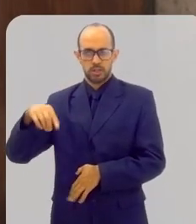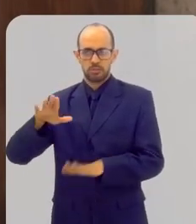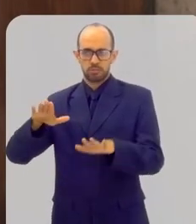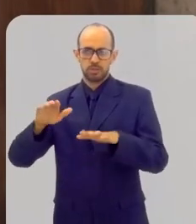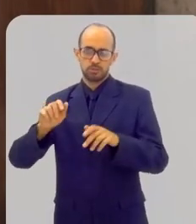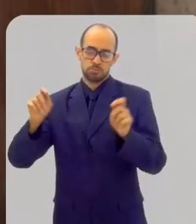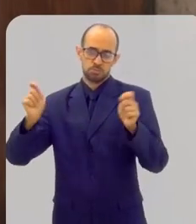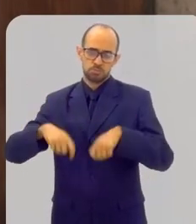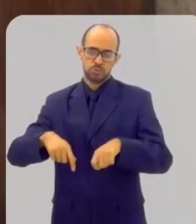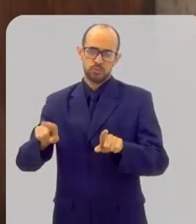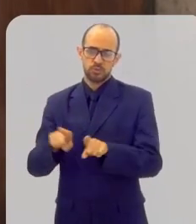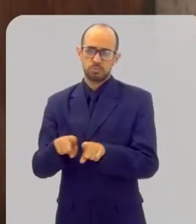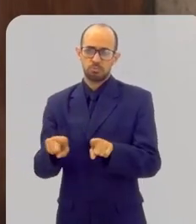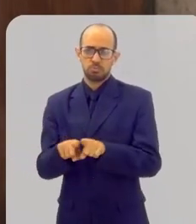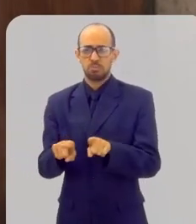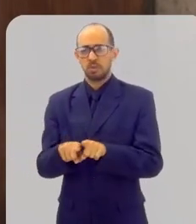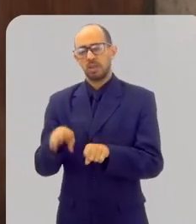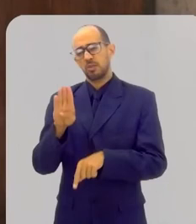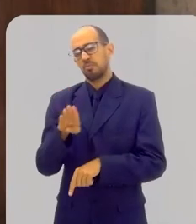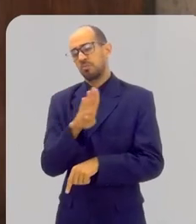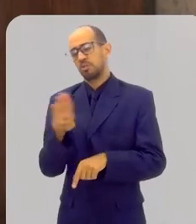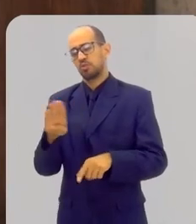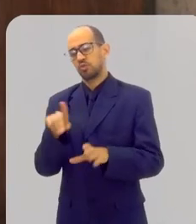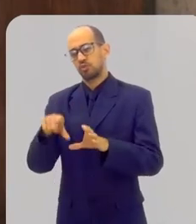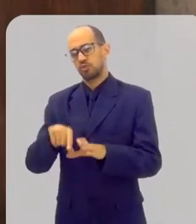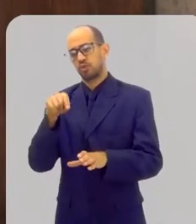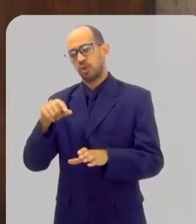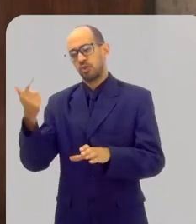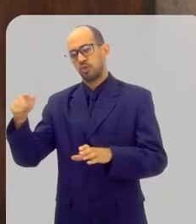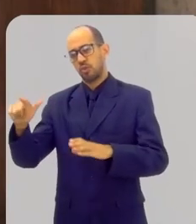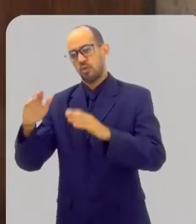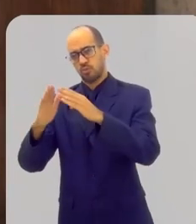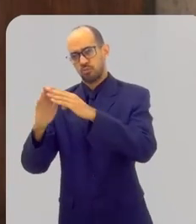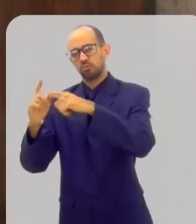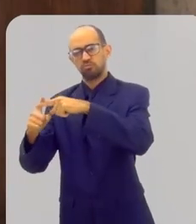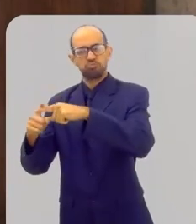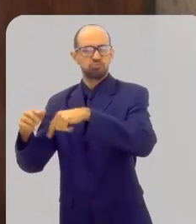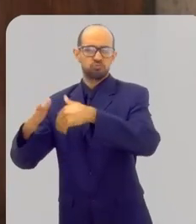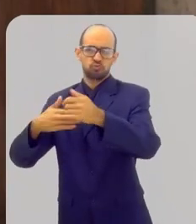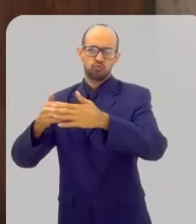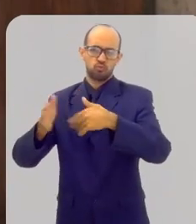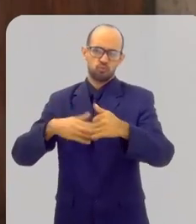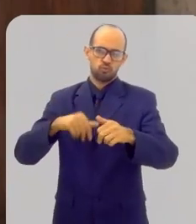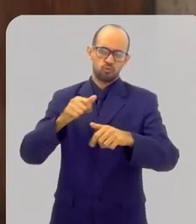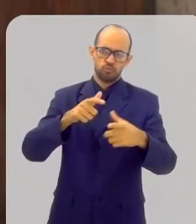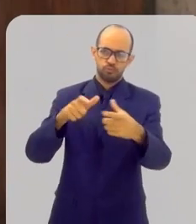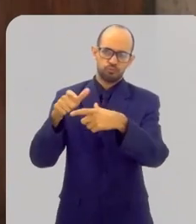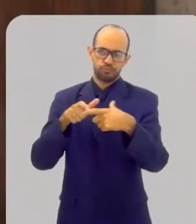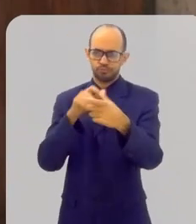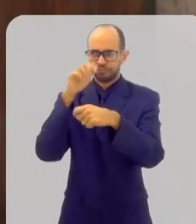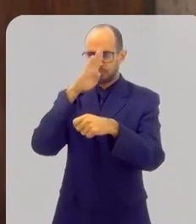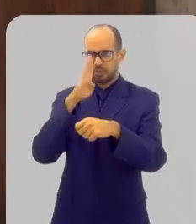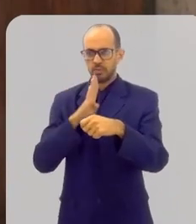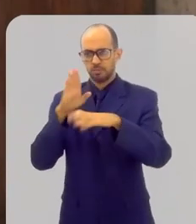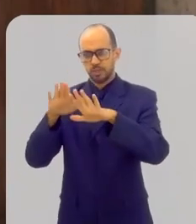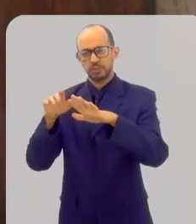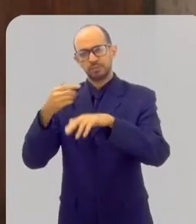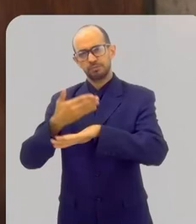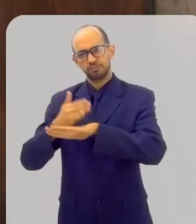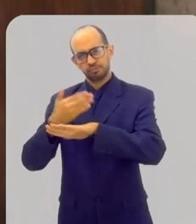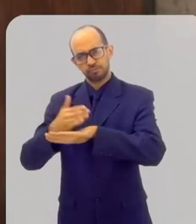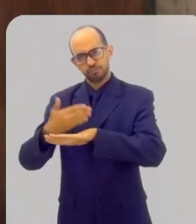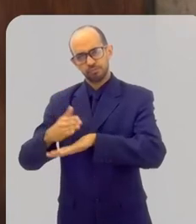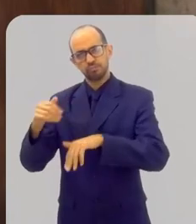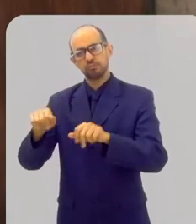é possível que ele seja colocado pelo bispo em alguma outra paróquia, pelo Brasil, que necessite mais. Mas está fazendo a sua